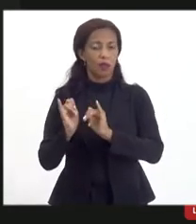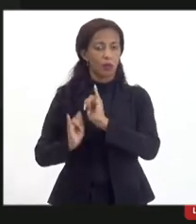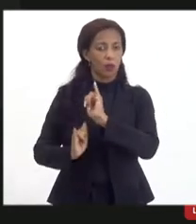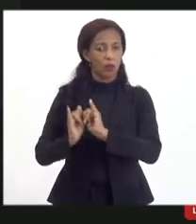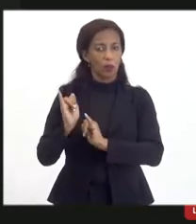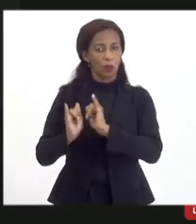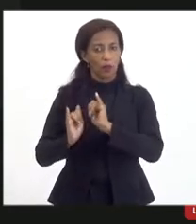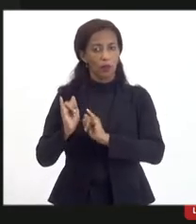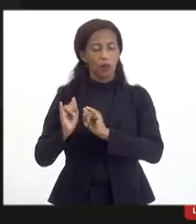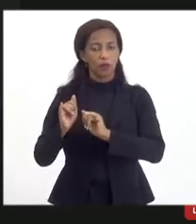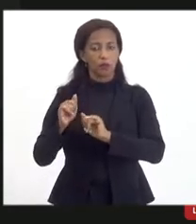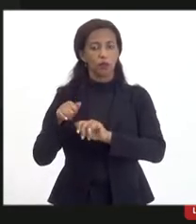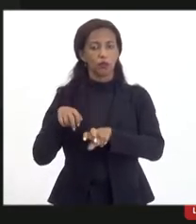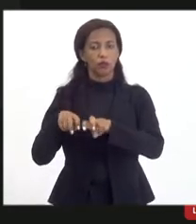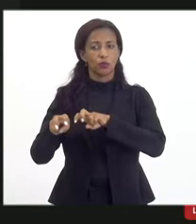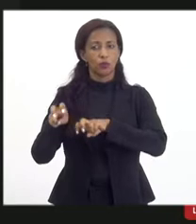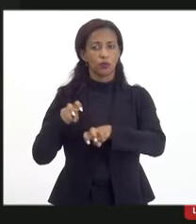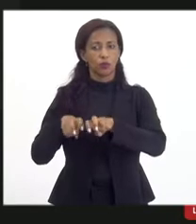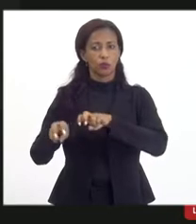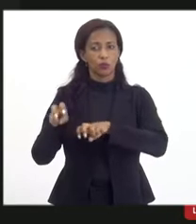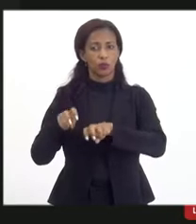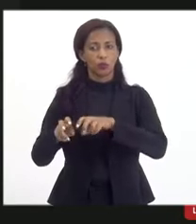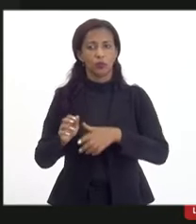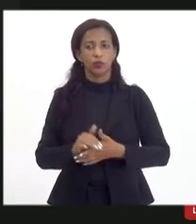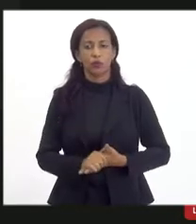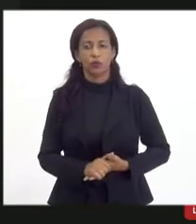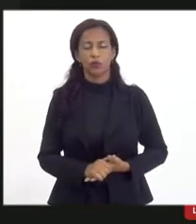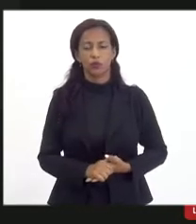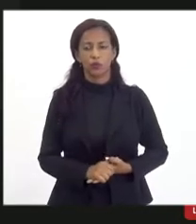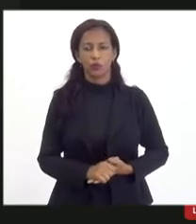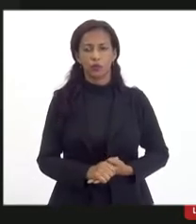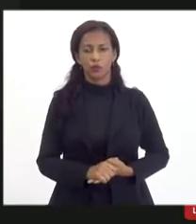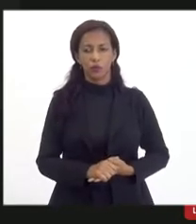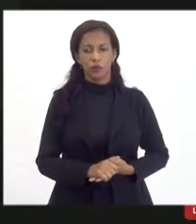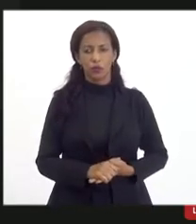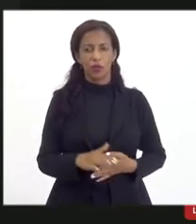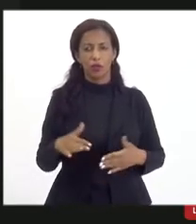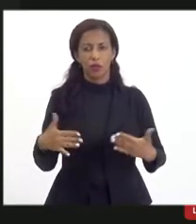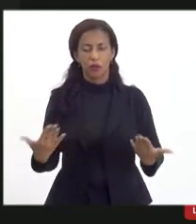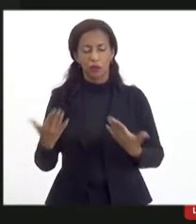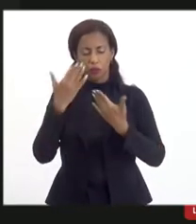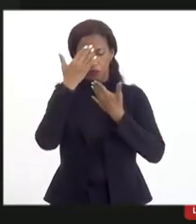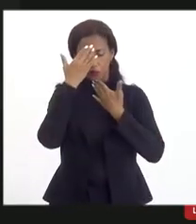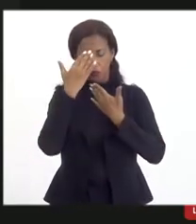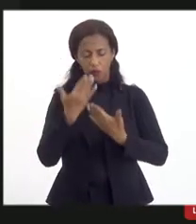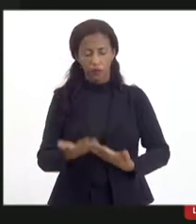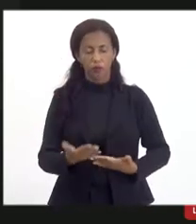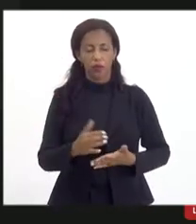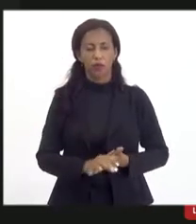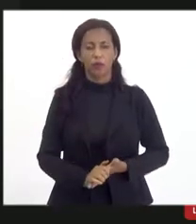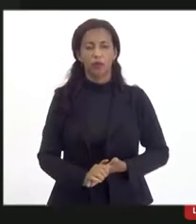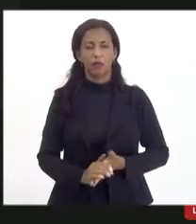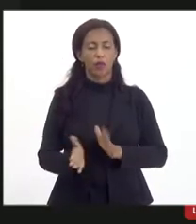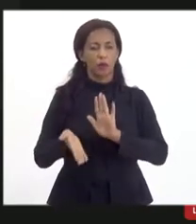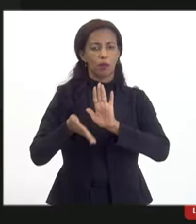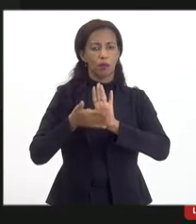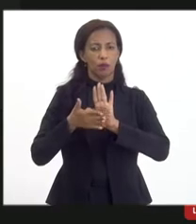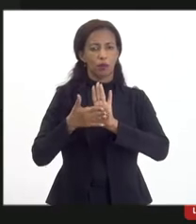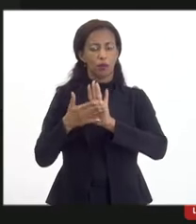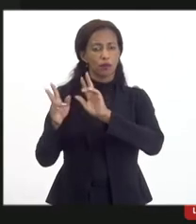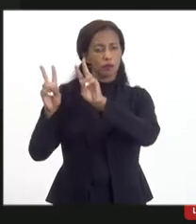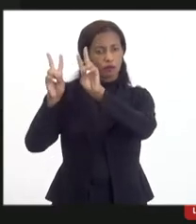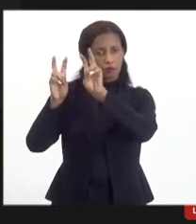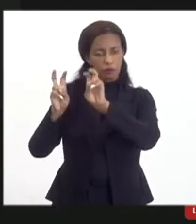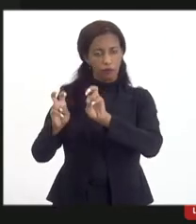automobilística para o estado de São Paulo, o tamanho da sua importância. Então, muito obrigada pela proposta dos temas,